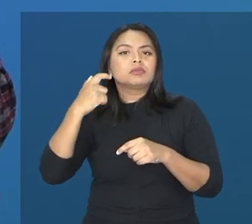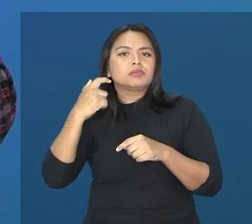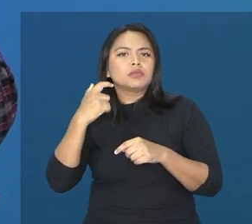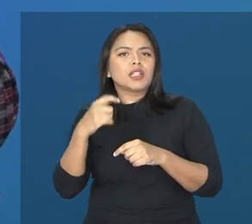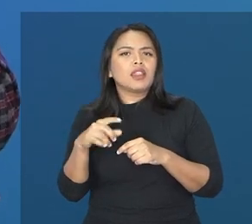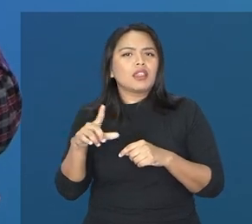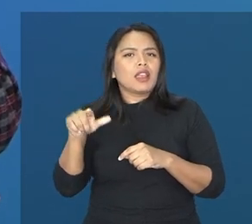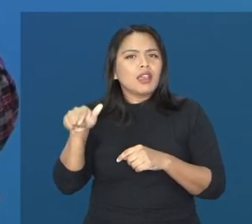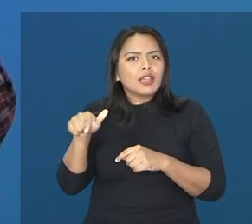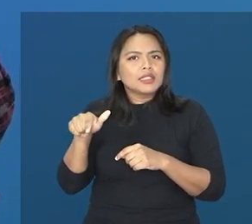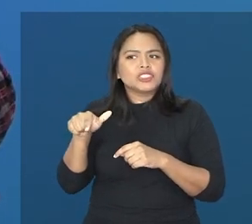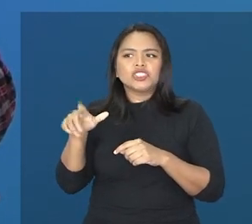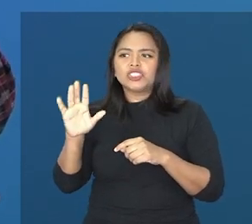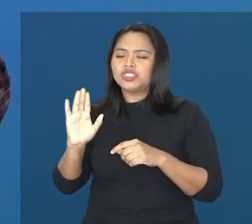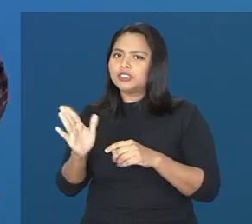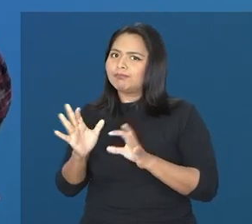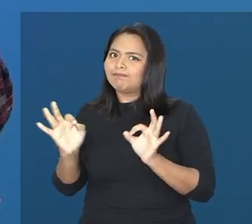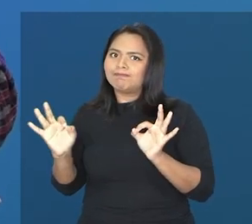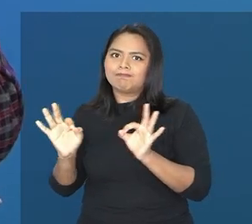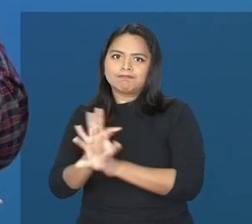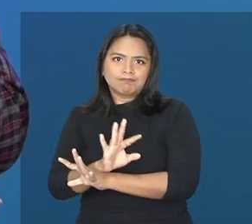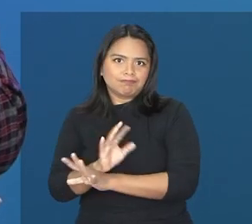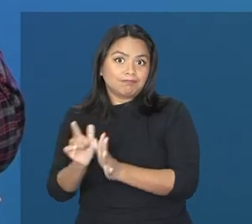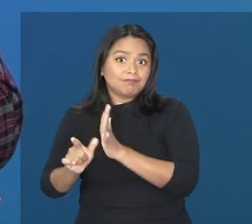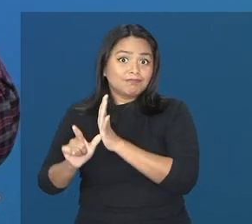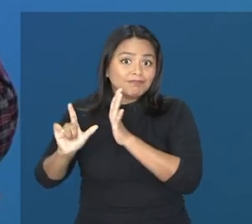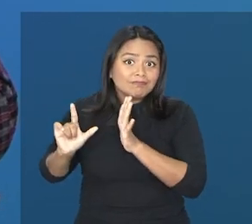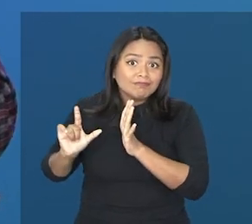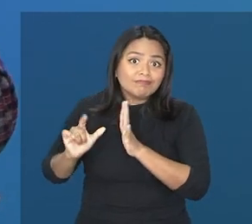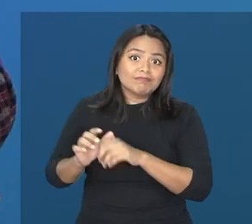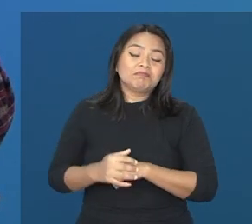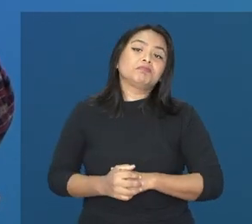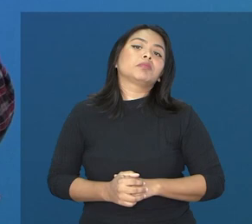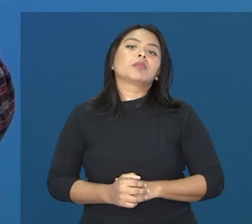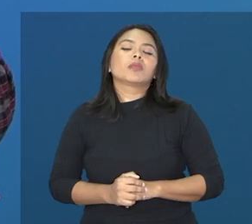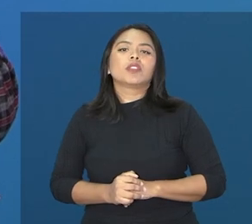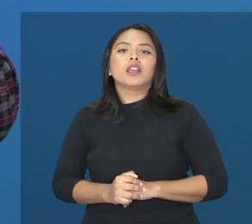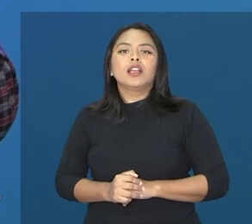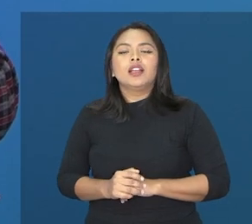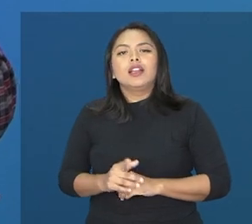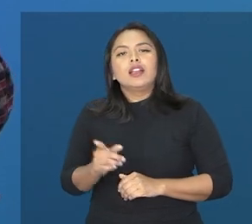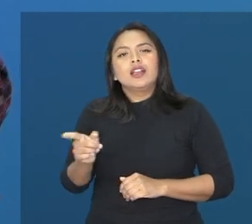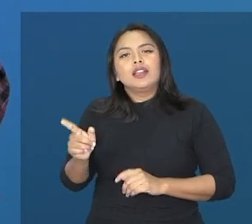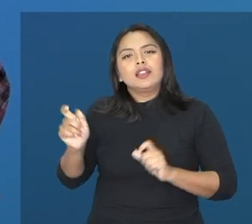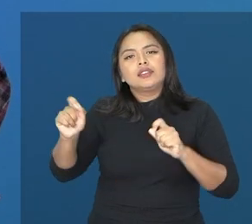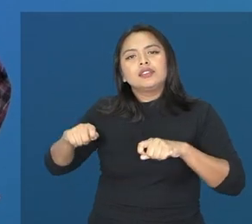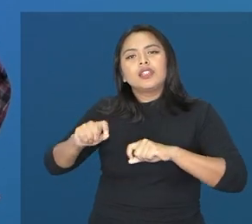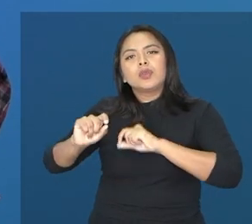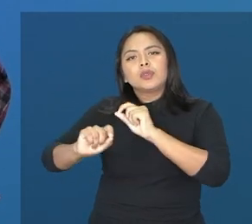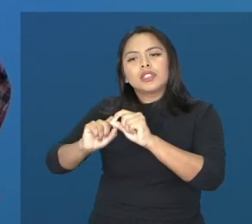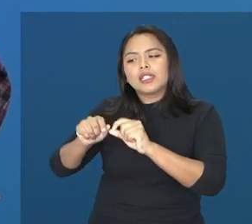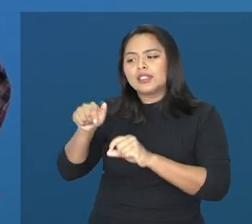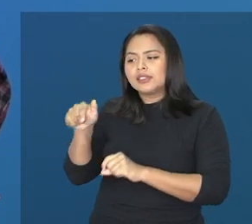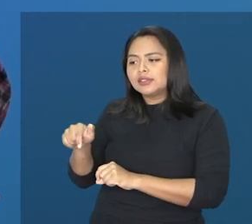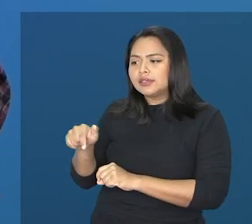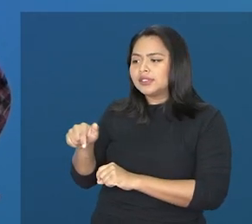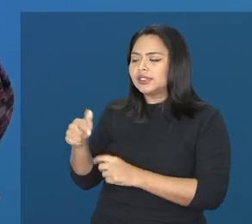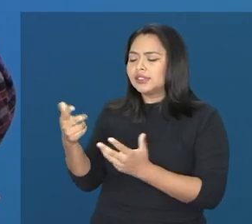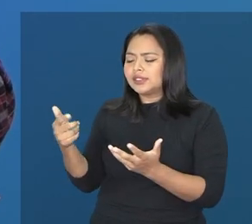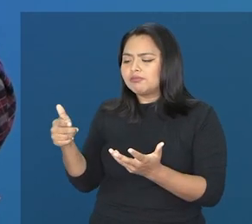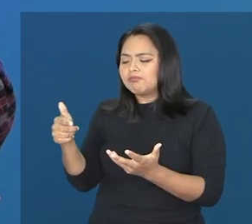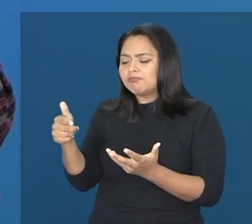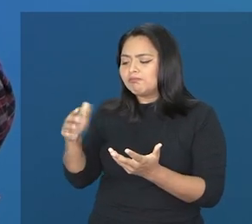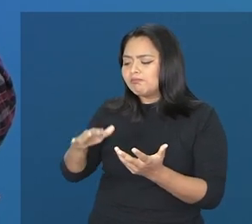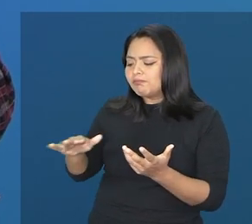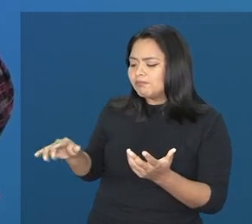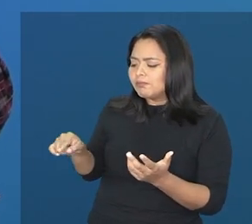prazo, que amadurece mais cedo em alguns indivíduos, e vai tornar ele mais